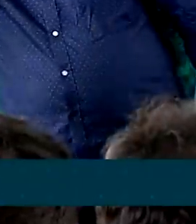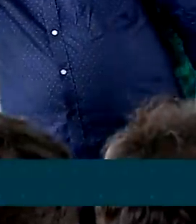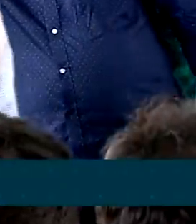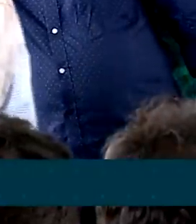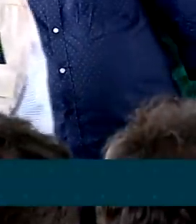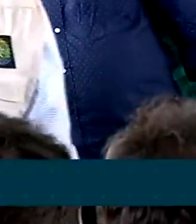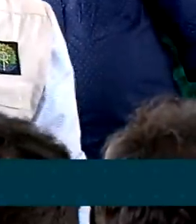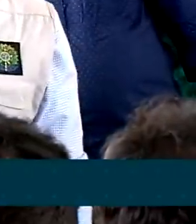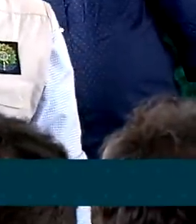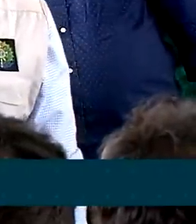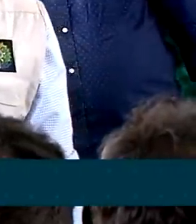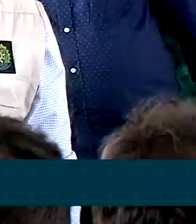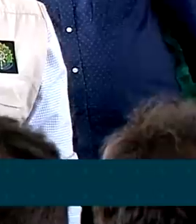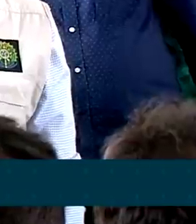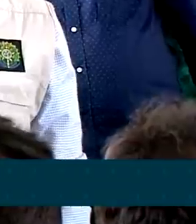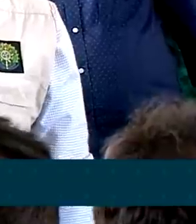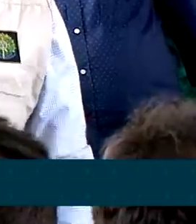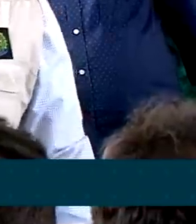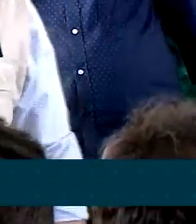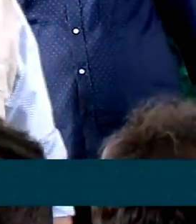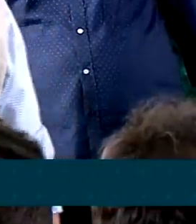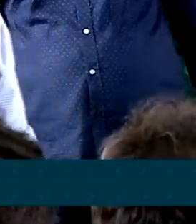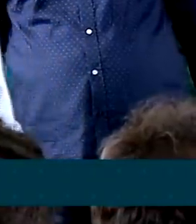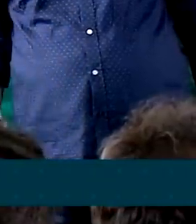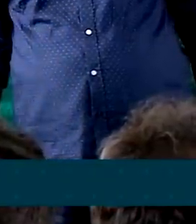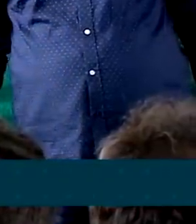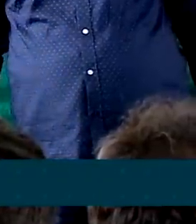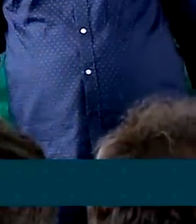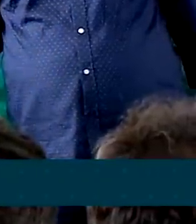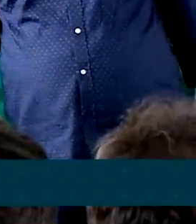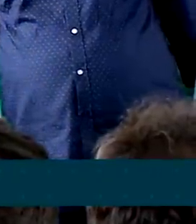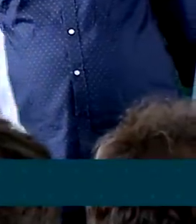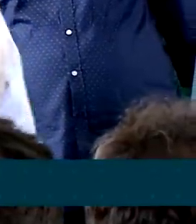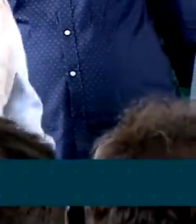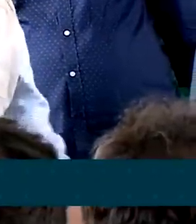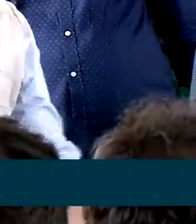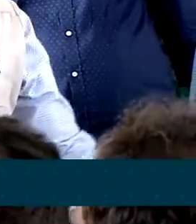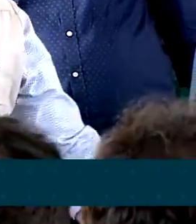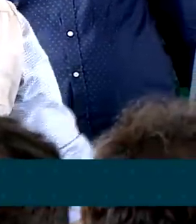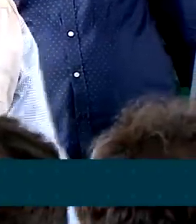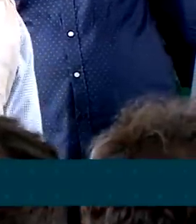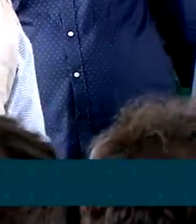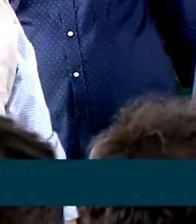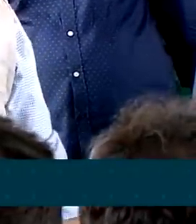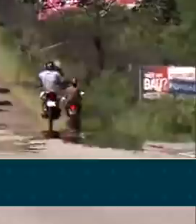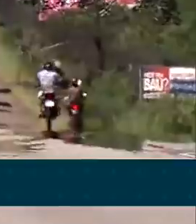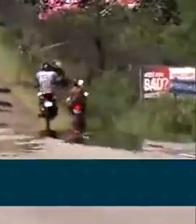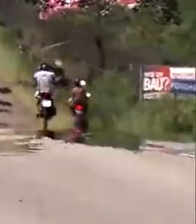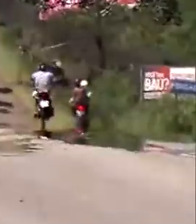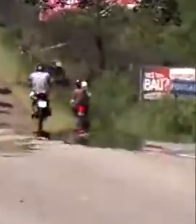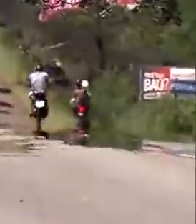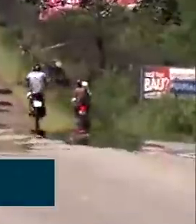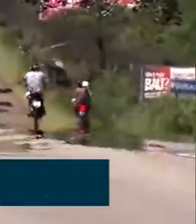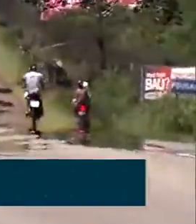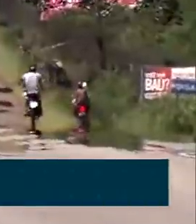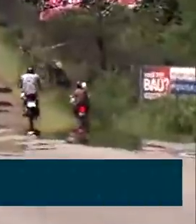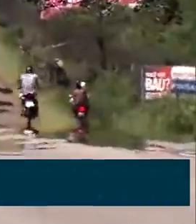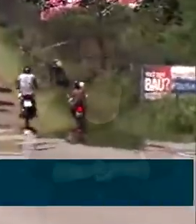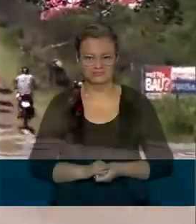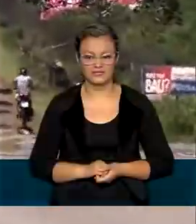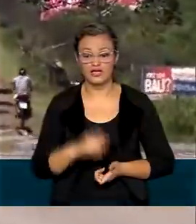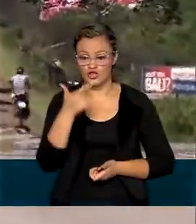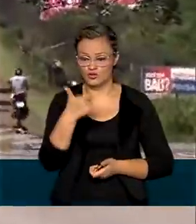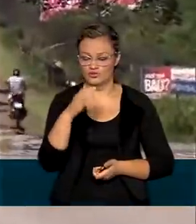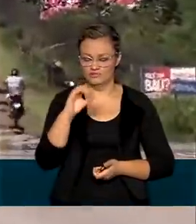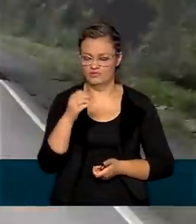viagem, que vão ajudar as pessoas, que vai reduzir o número de acidentes e não vai parar por aí. Em 2021 serão